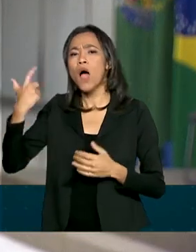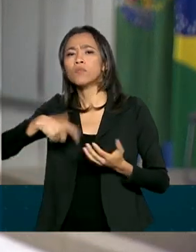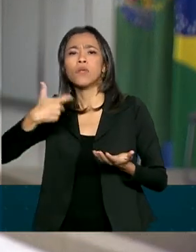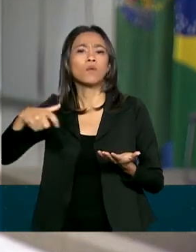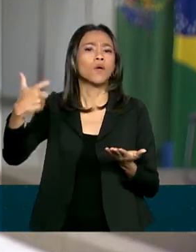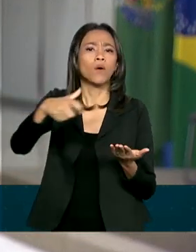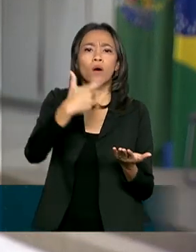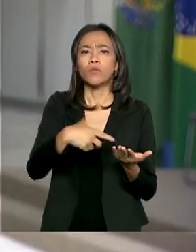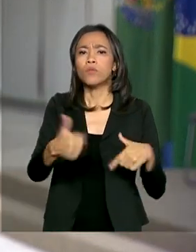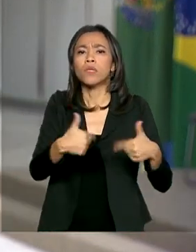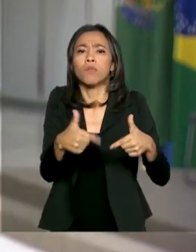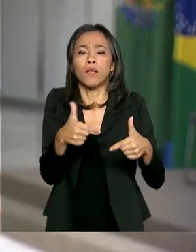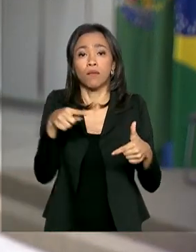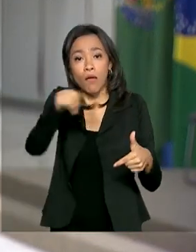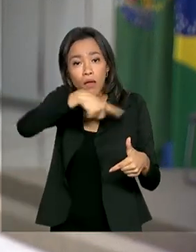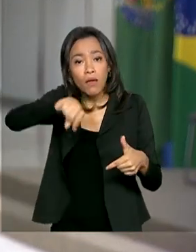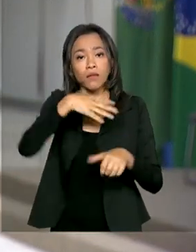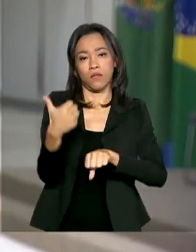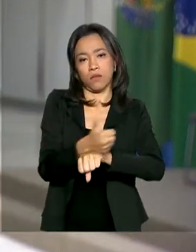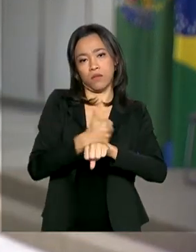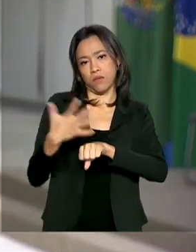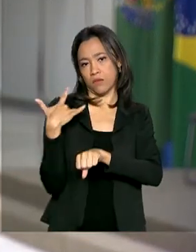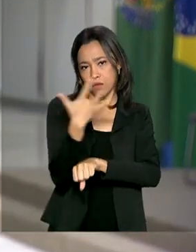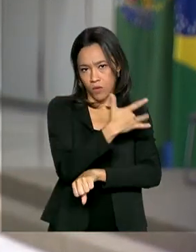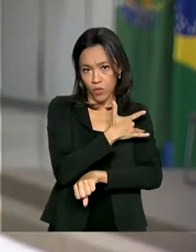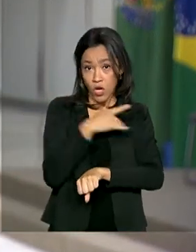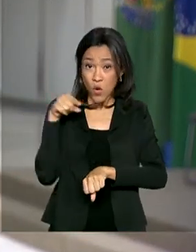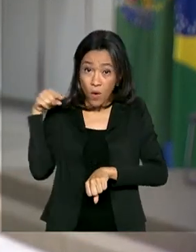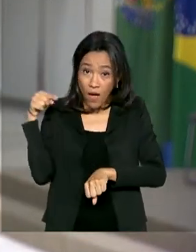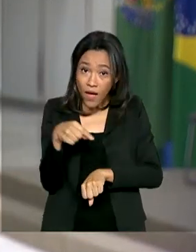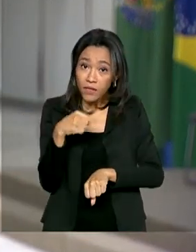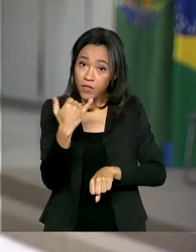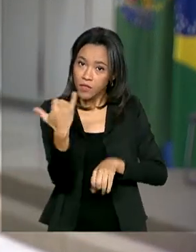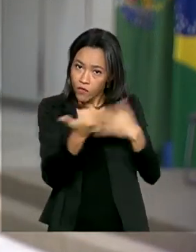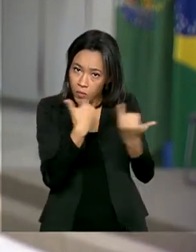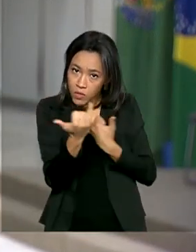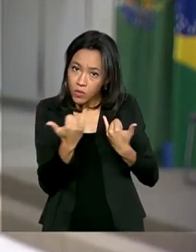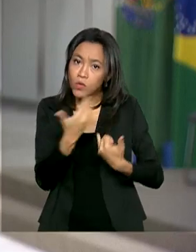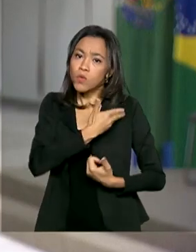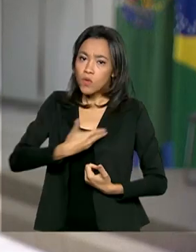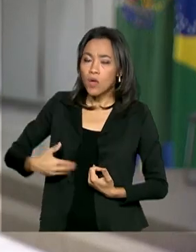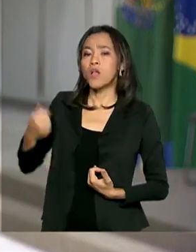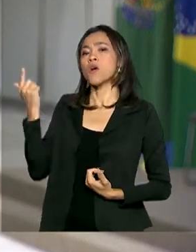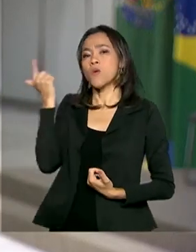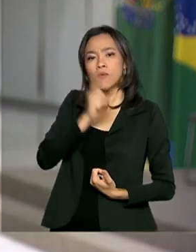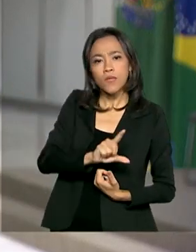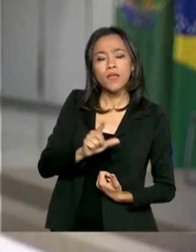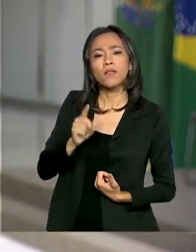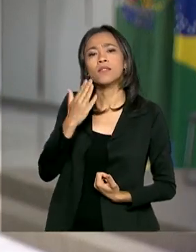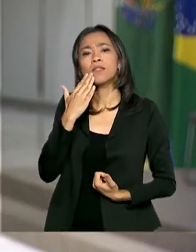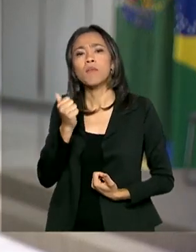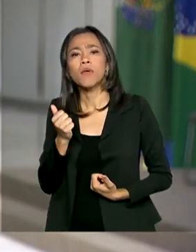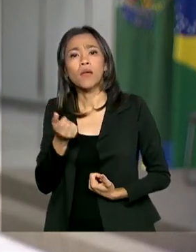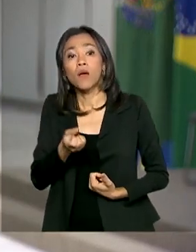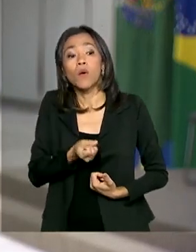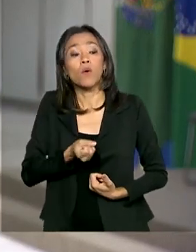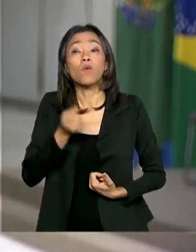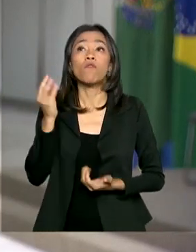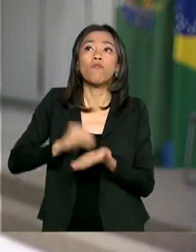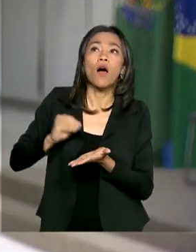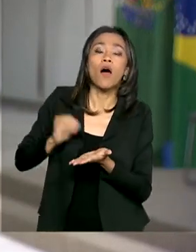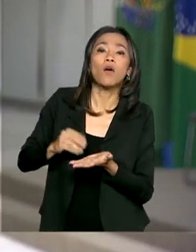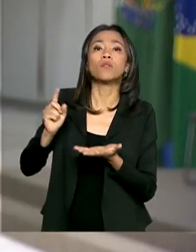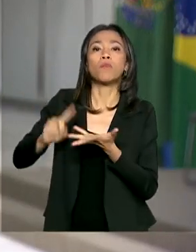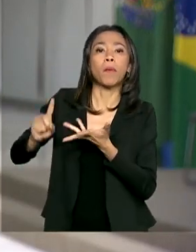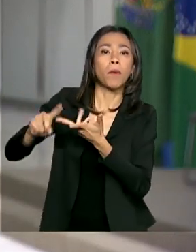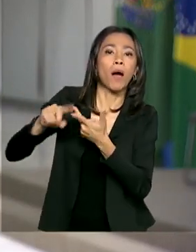profissionais de saúde. Com essas informações, é possível identificar a disponibilidade de mão de obra nos